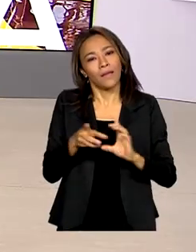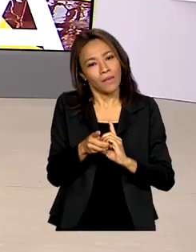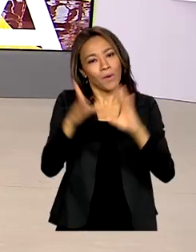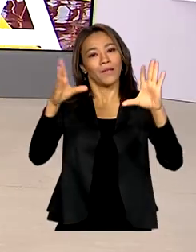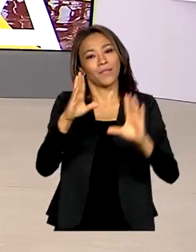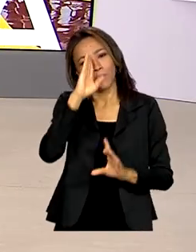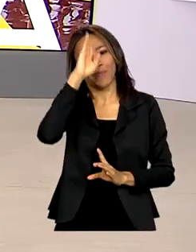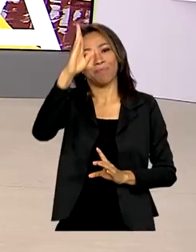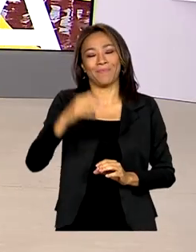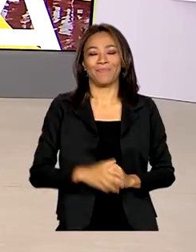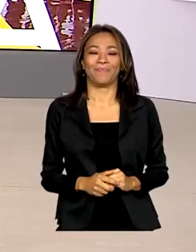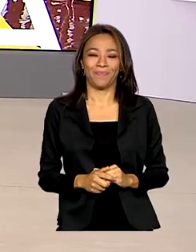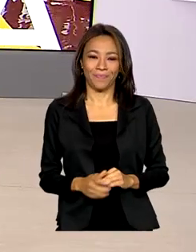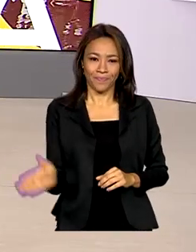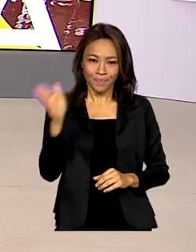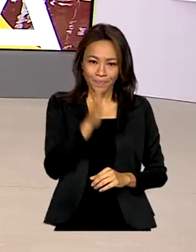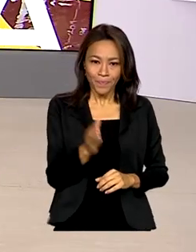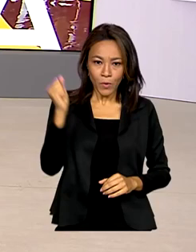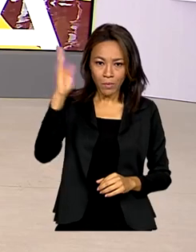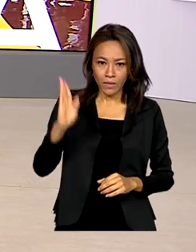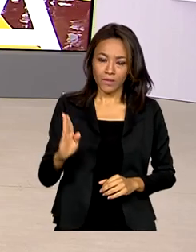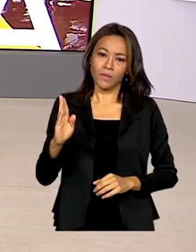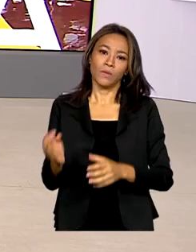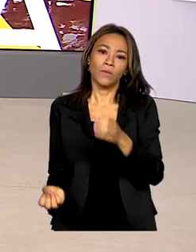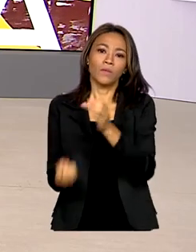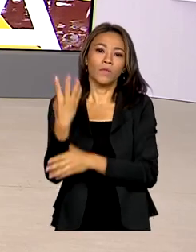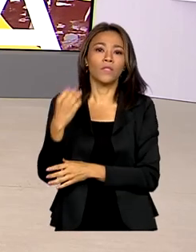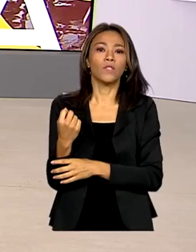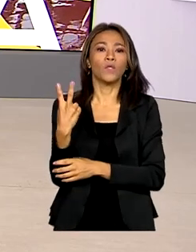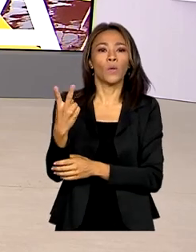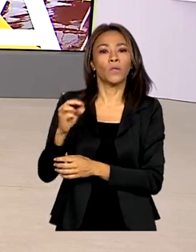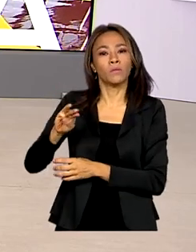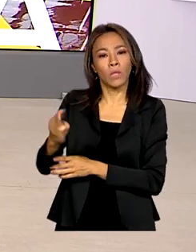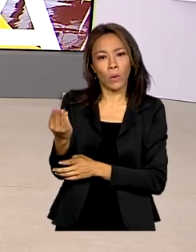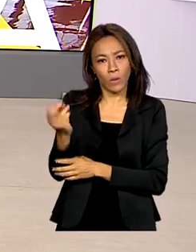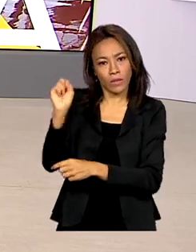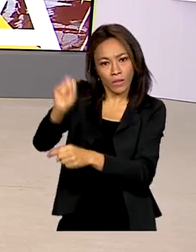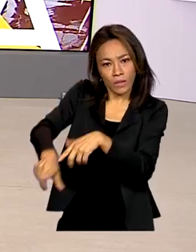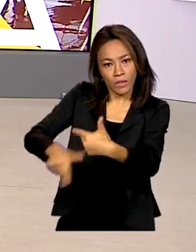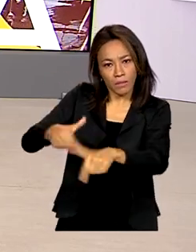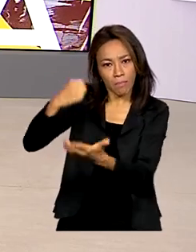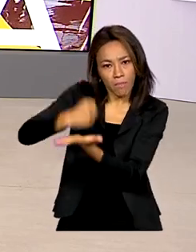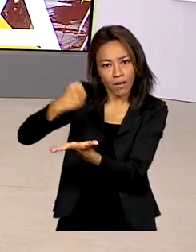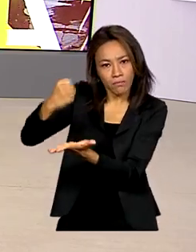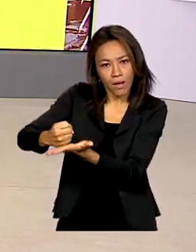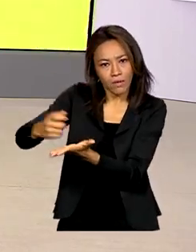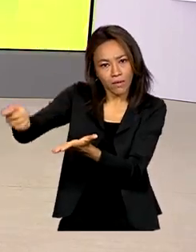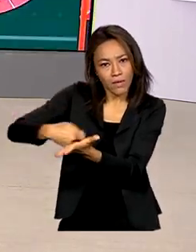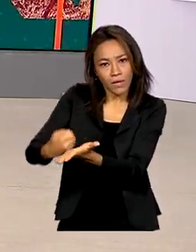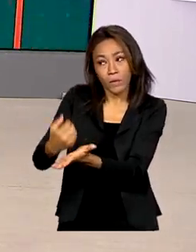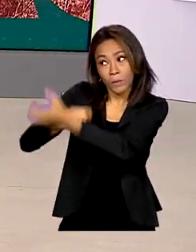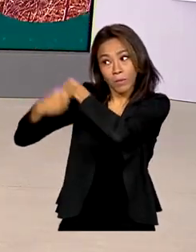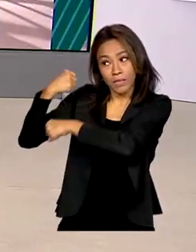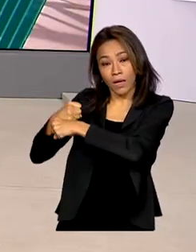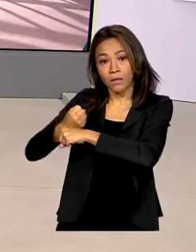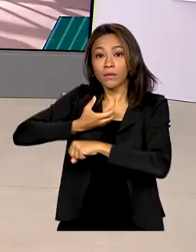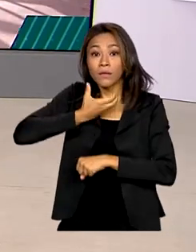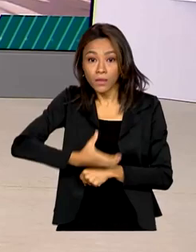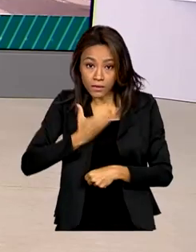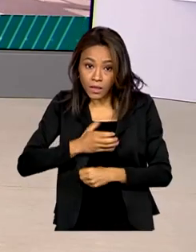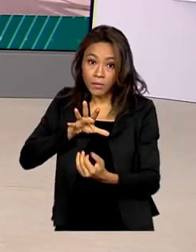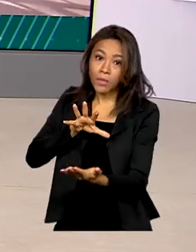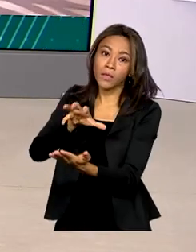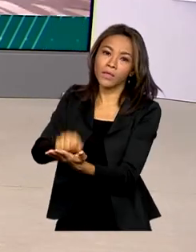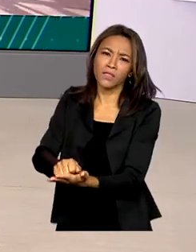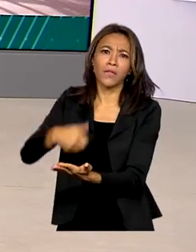O Brasil gerou mais de 2 milhões de empregos com carteira assinada no ano passado. Em dezembro, foram registradas